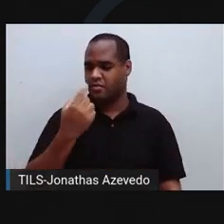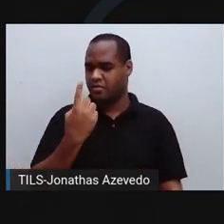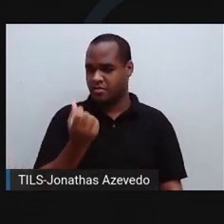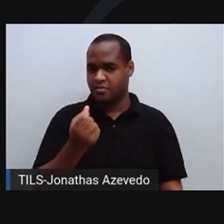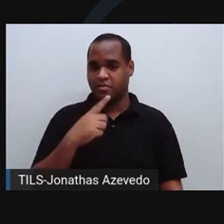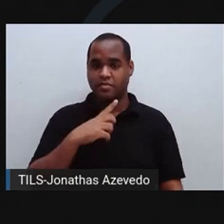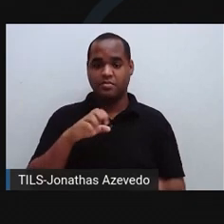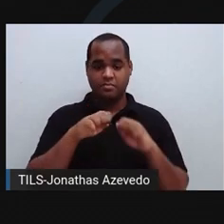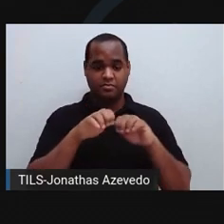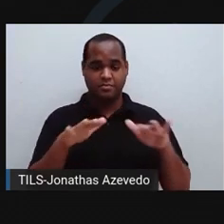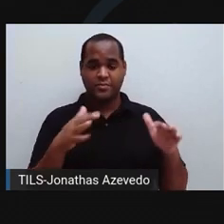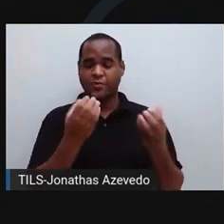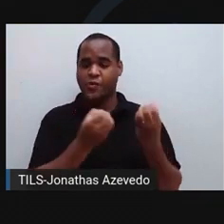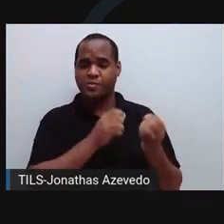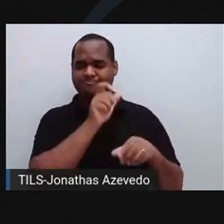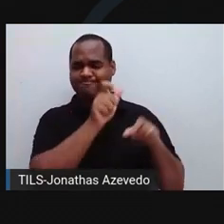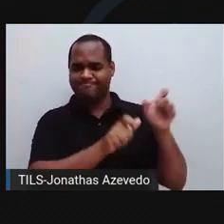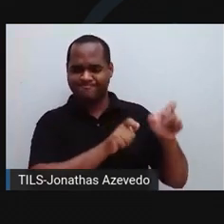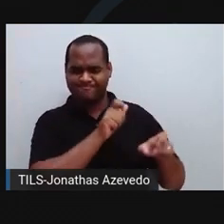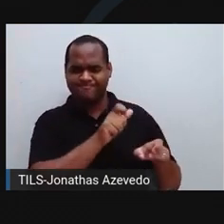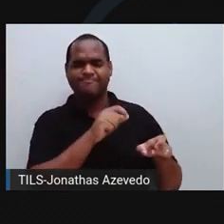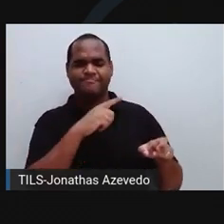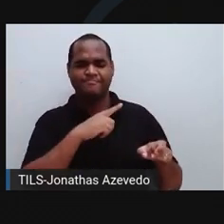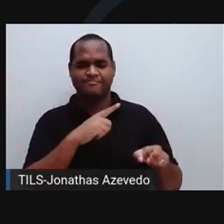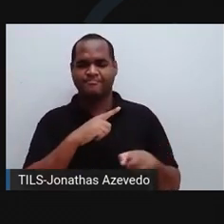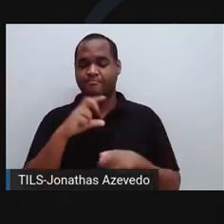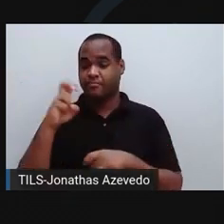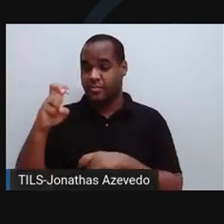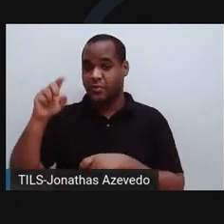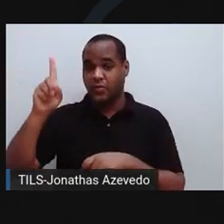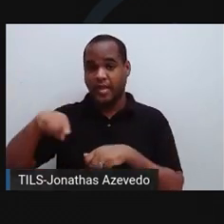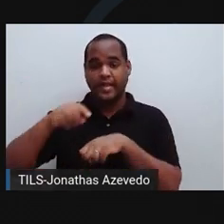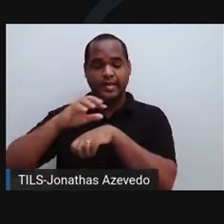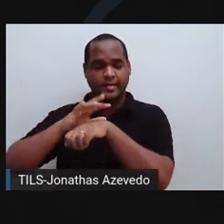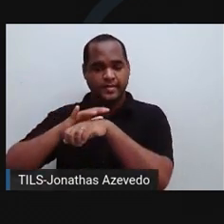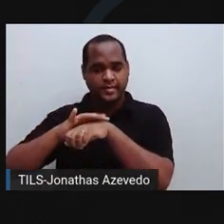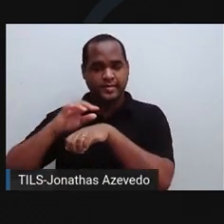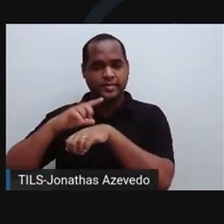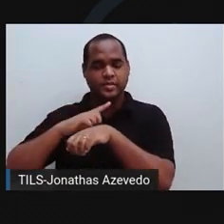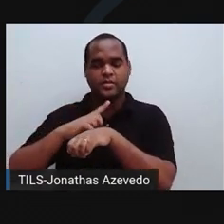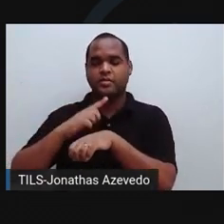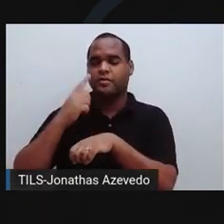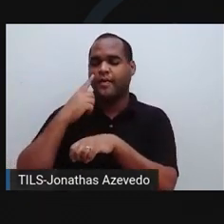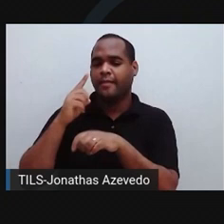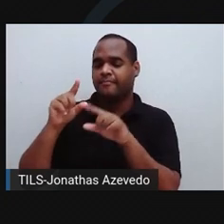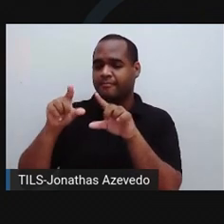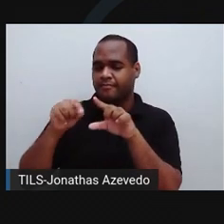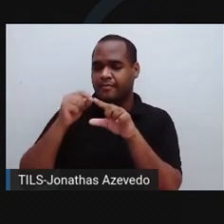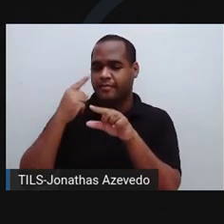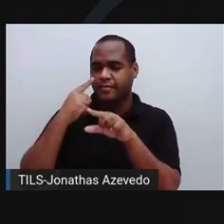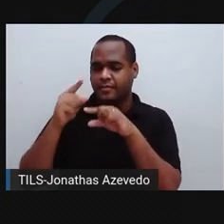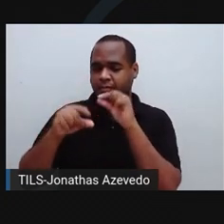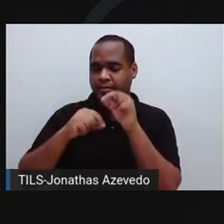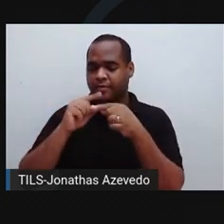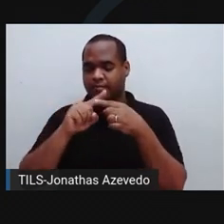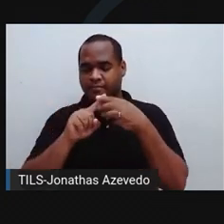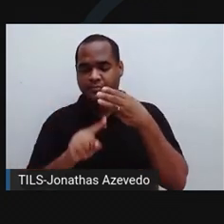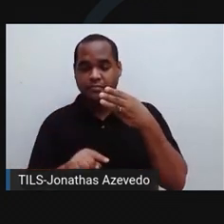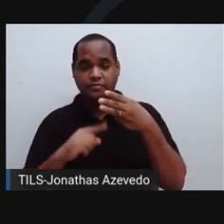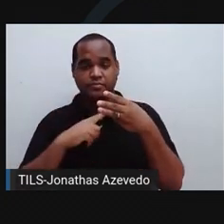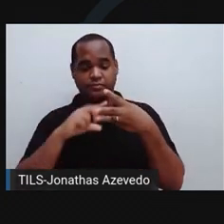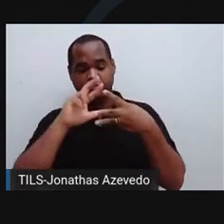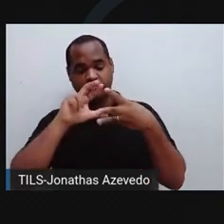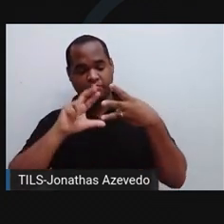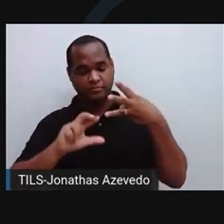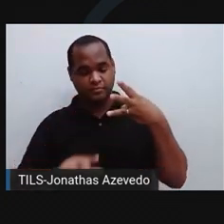esse tipo de candida. Naquele episódio, 5 casos de infecção foram inicialmente identificados como 3 tipos de fungos diferentes. Só